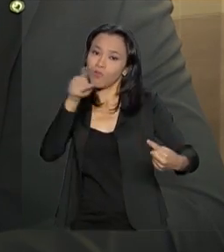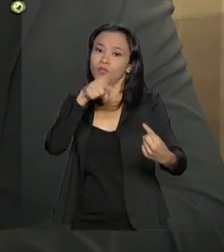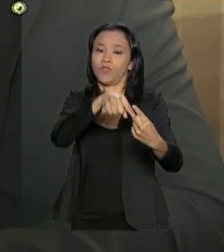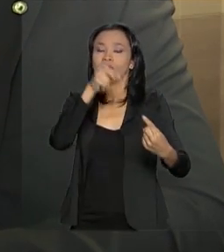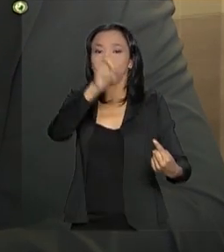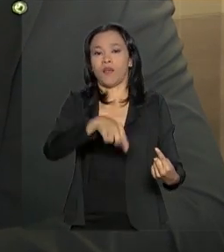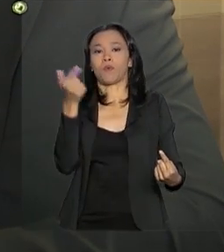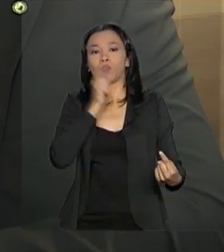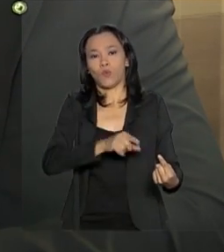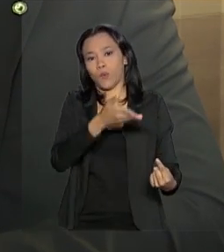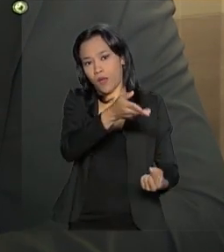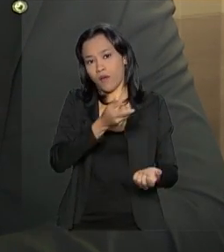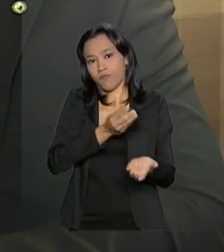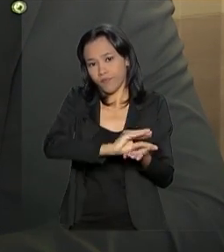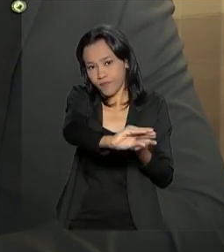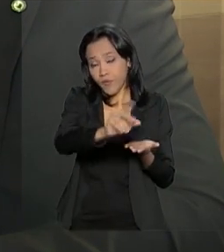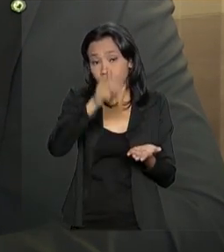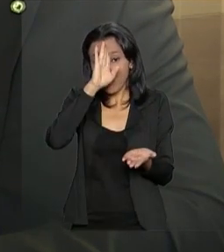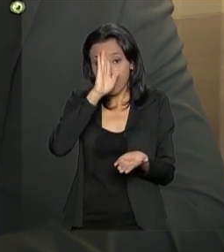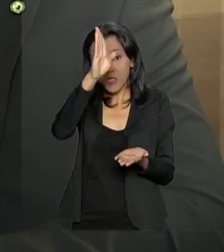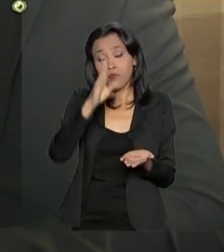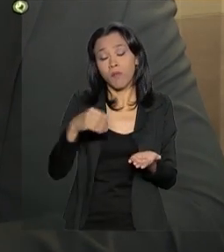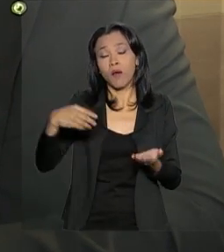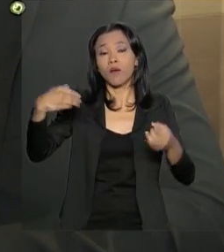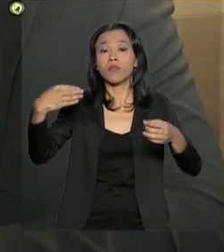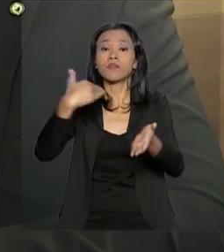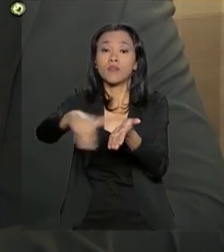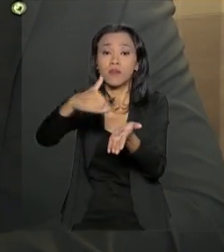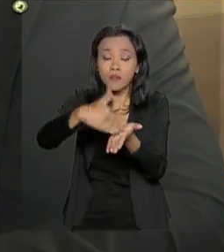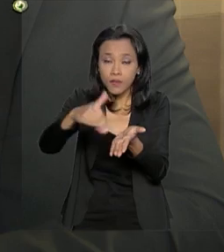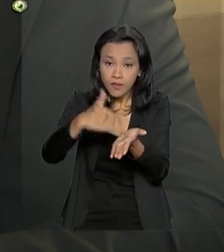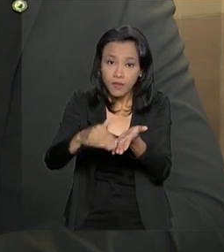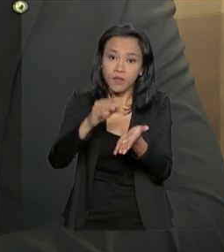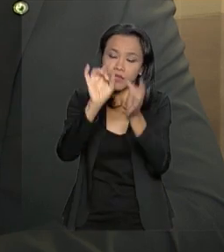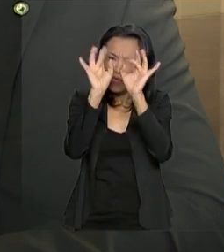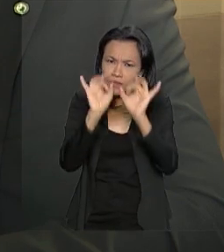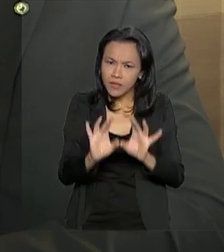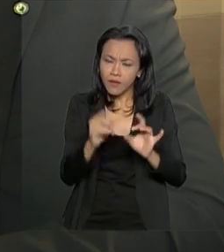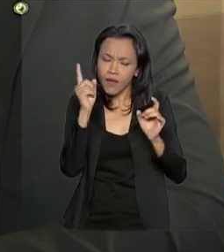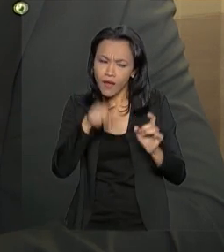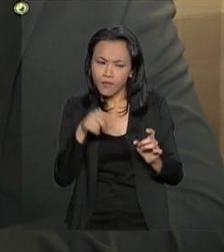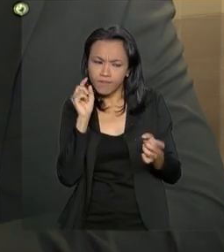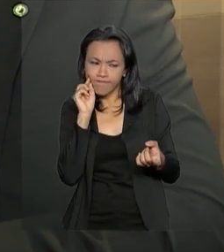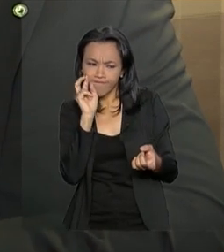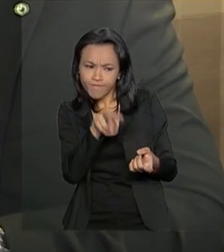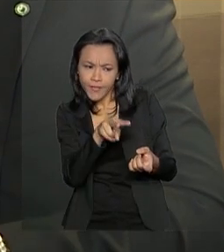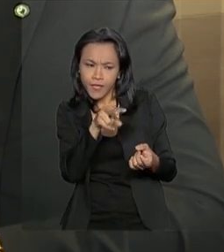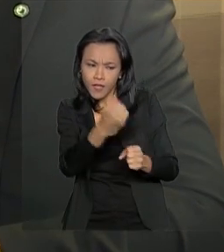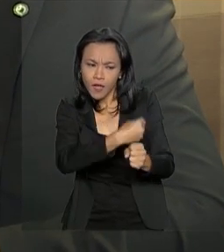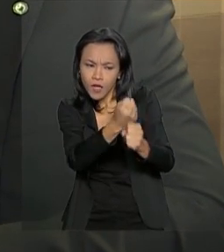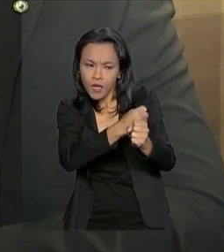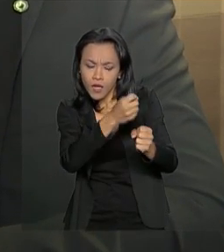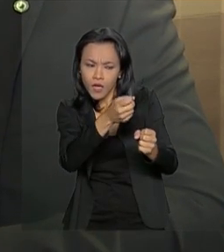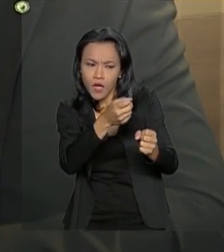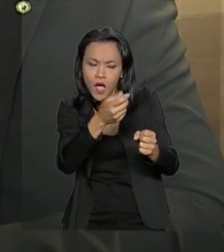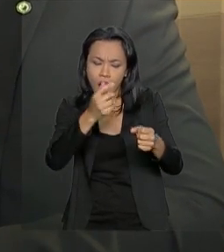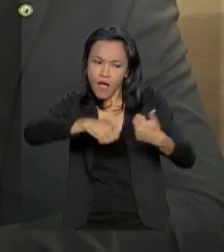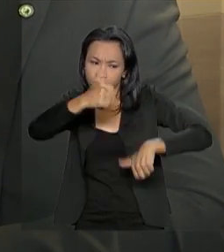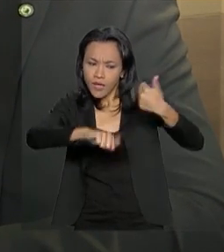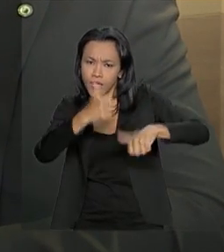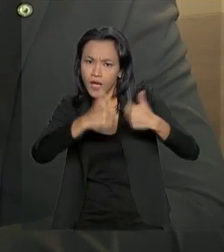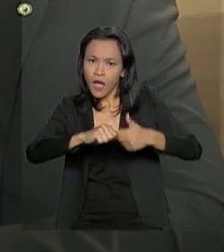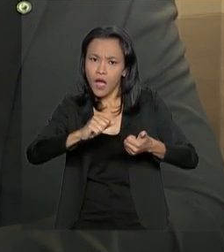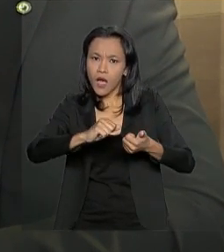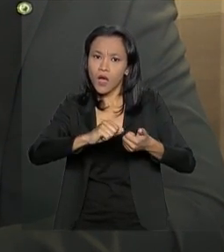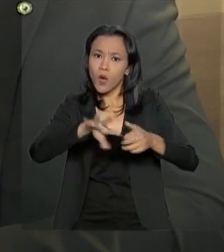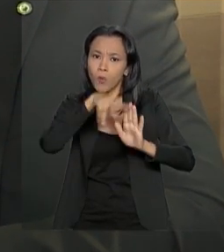O trabalho principal da Secretaria de Mobilidade Urbana, em especial, é identificar as obras, analisar o projeto, verificar se há